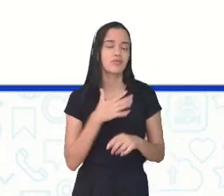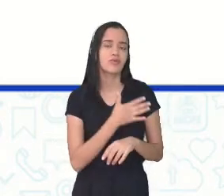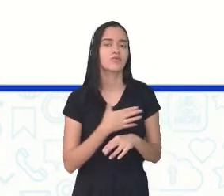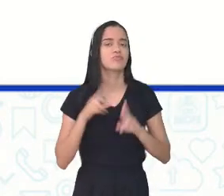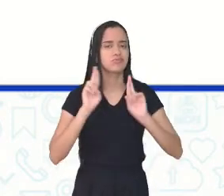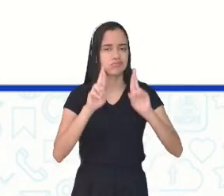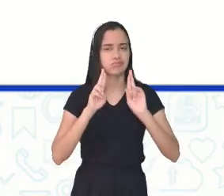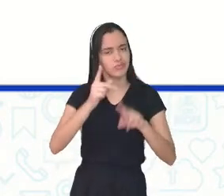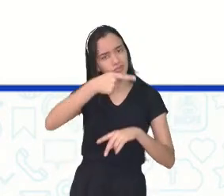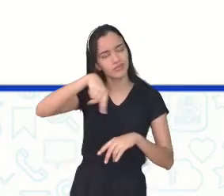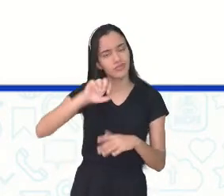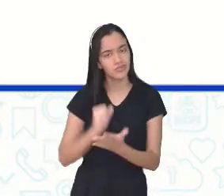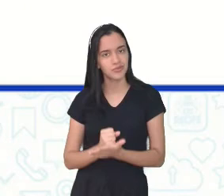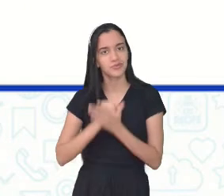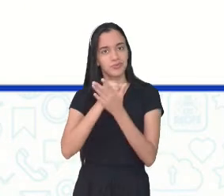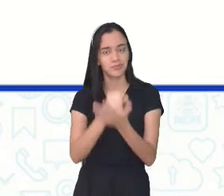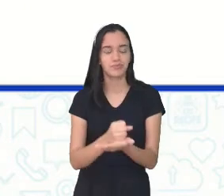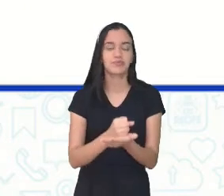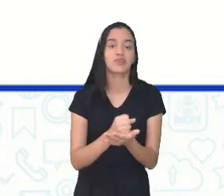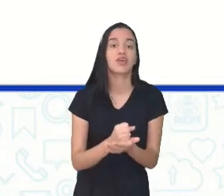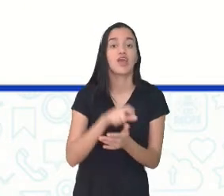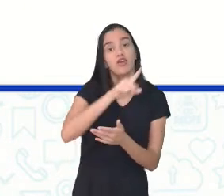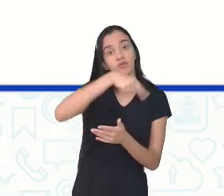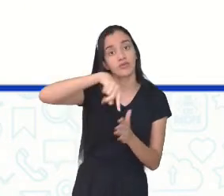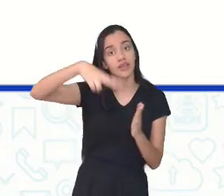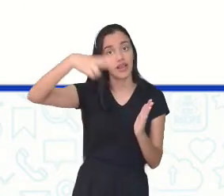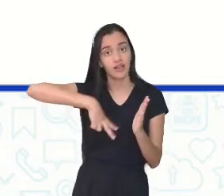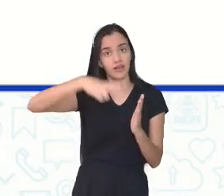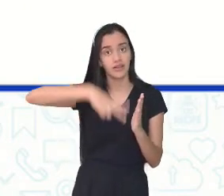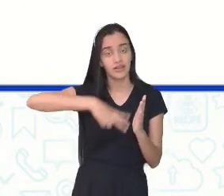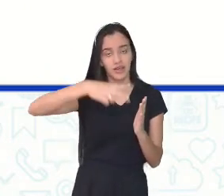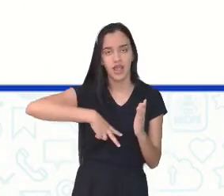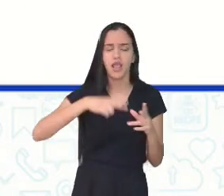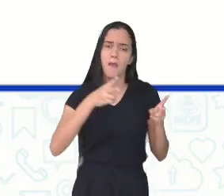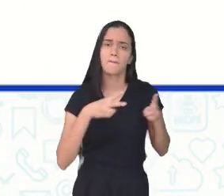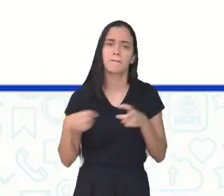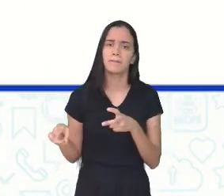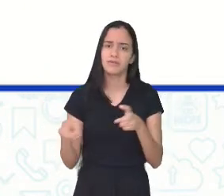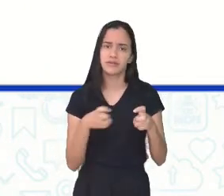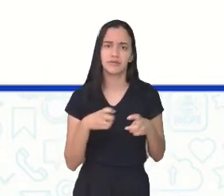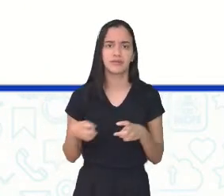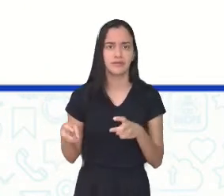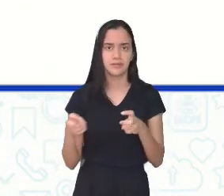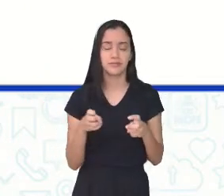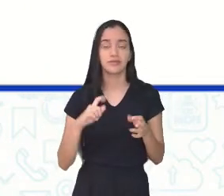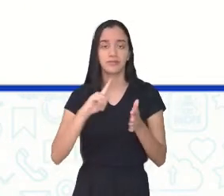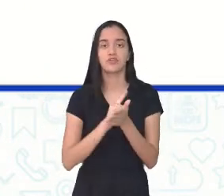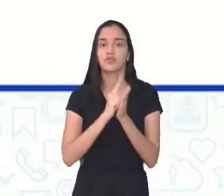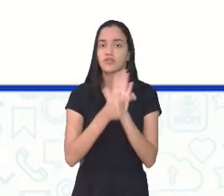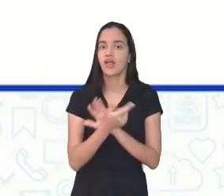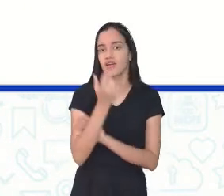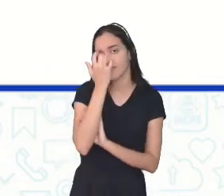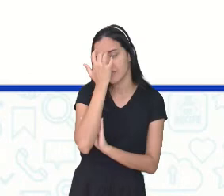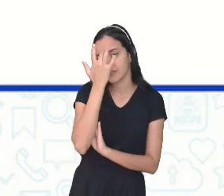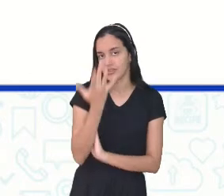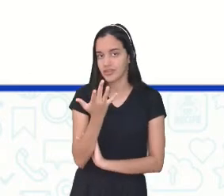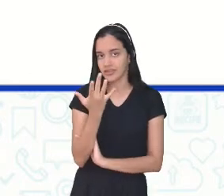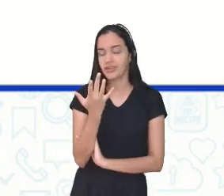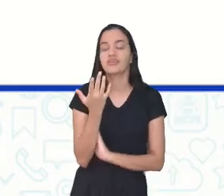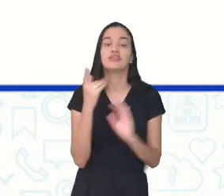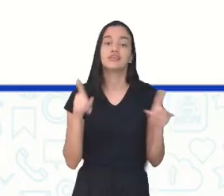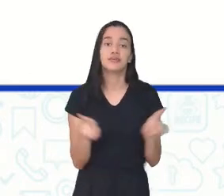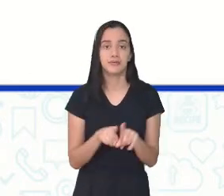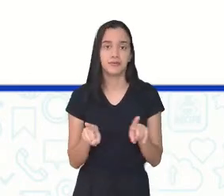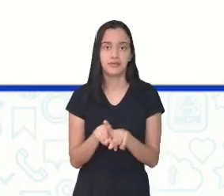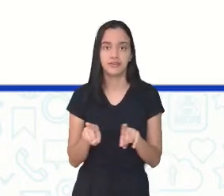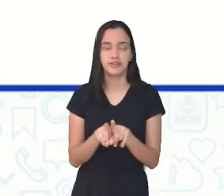E ao ler, não é? Vocês identifiquem, não é? Esse gênero com facilidade. E não